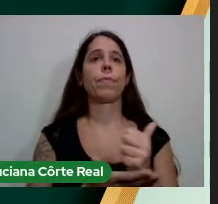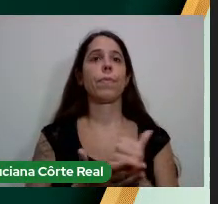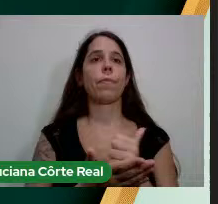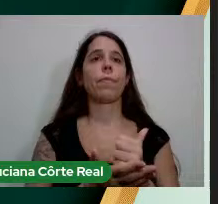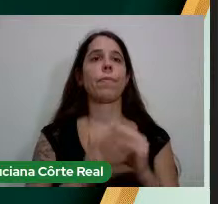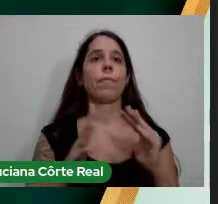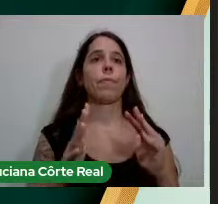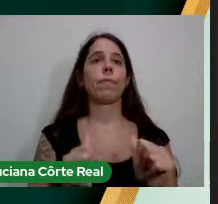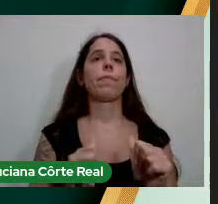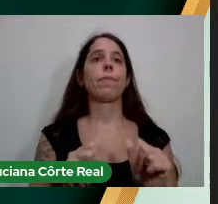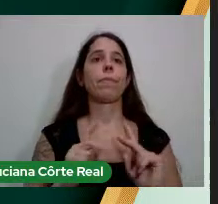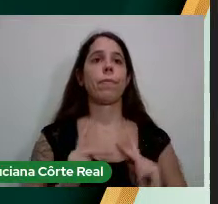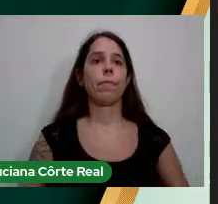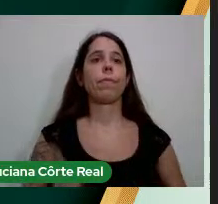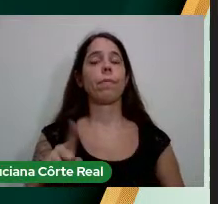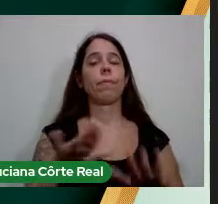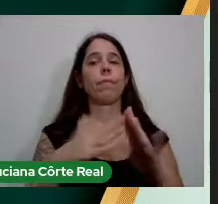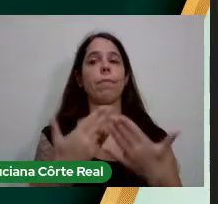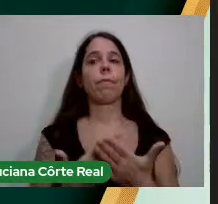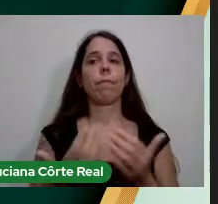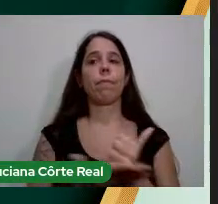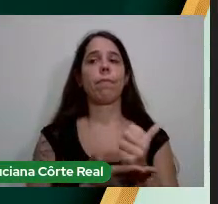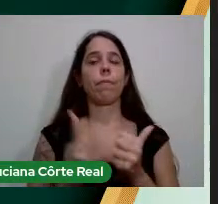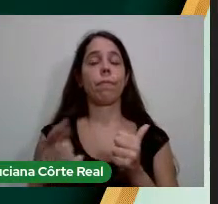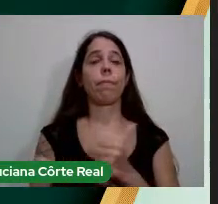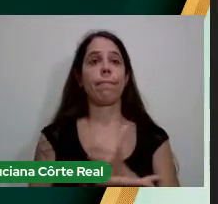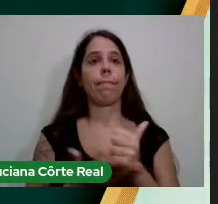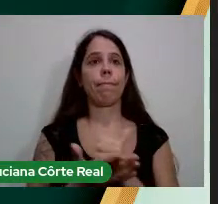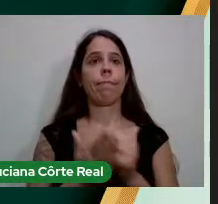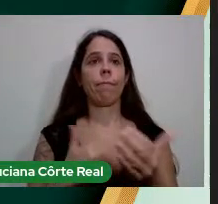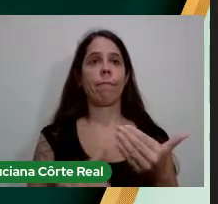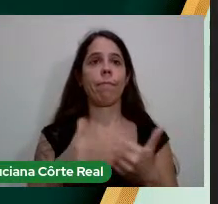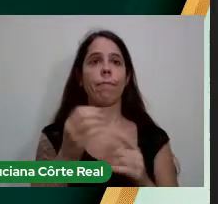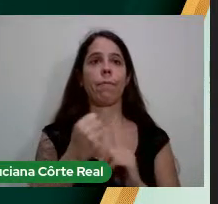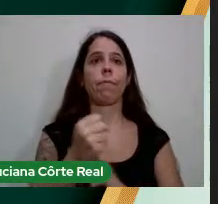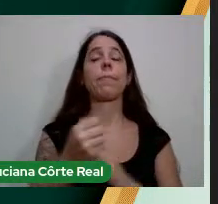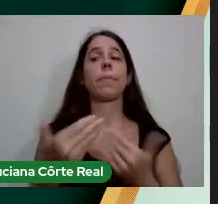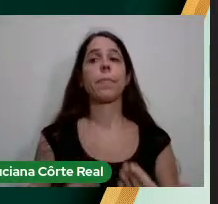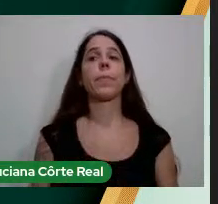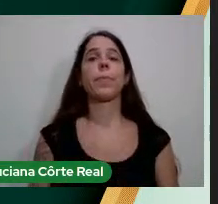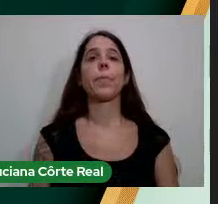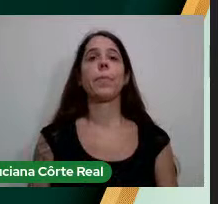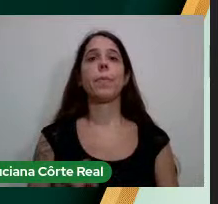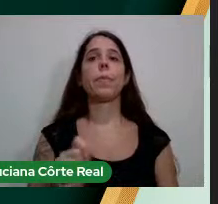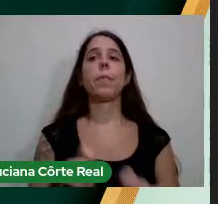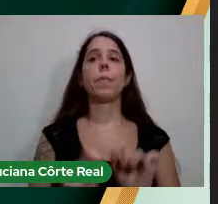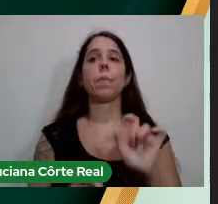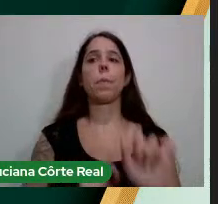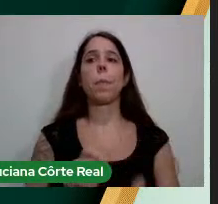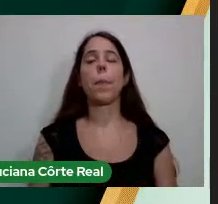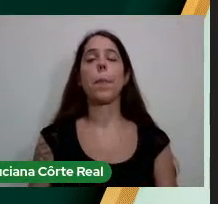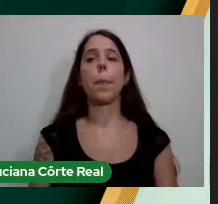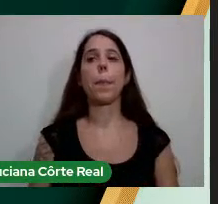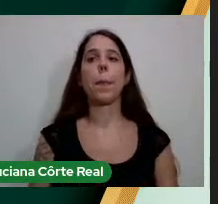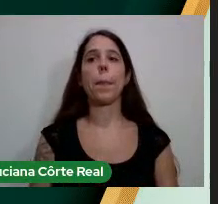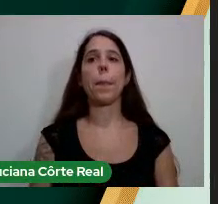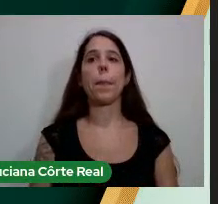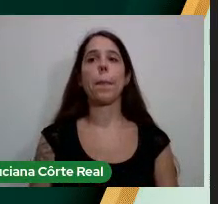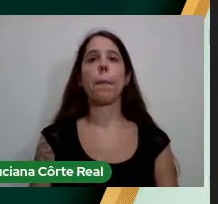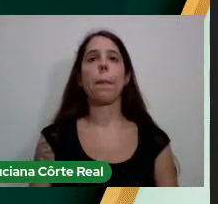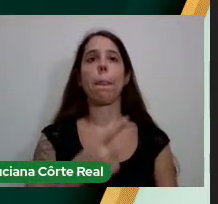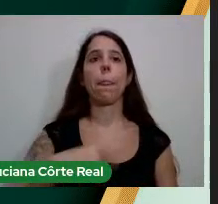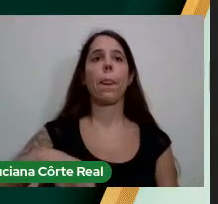humano Que é a escola Básica Que é a nossa Base Então Quando a gente Coloca nossos Filhos Na